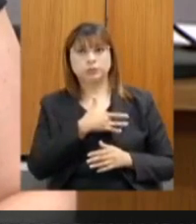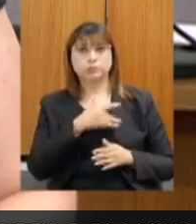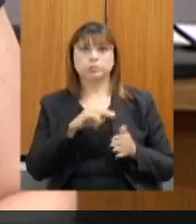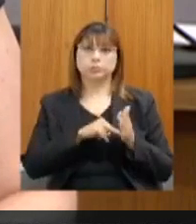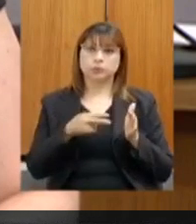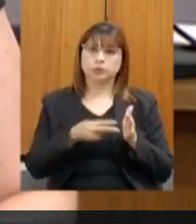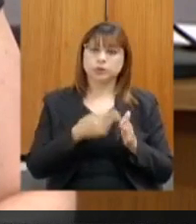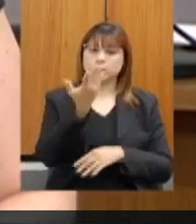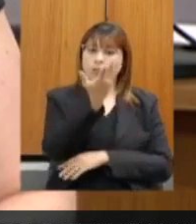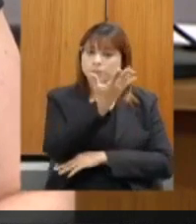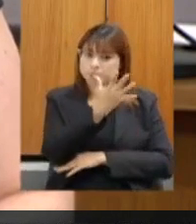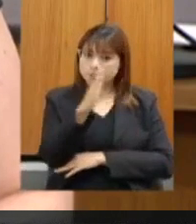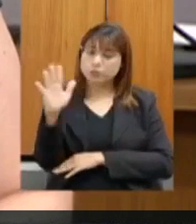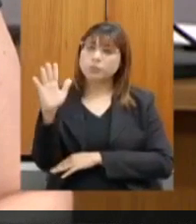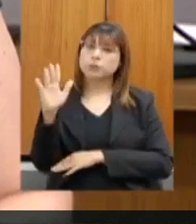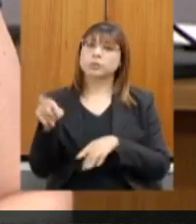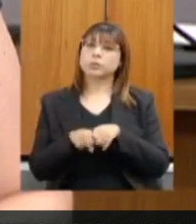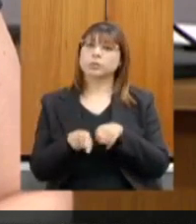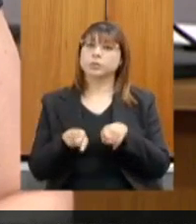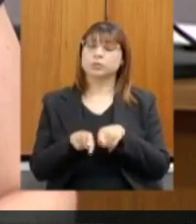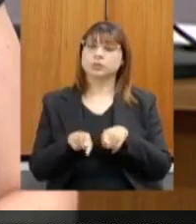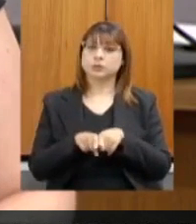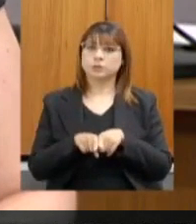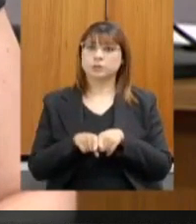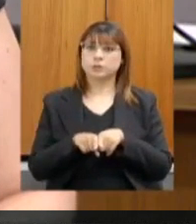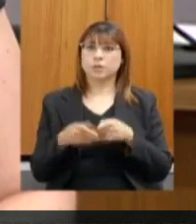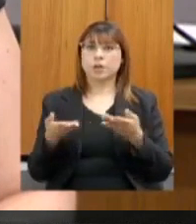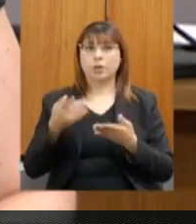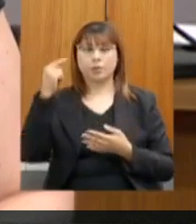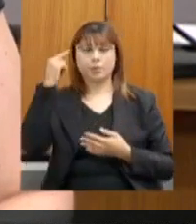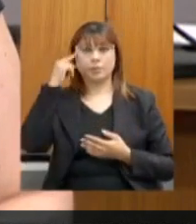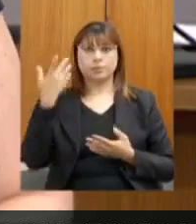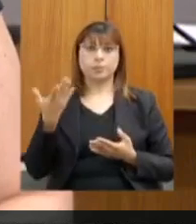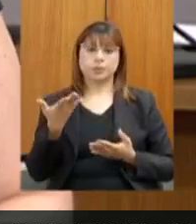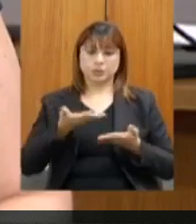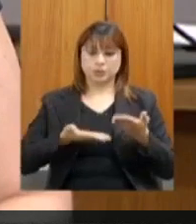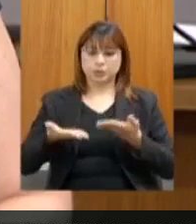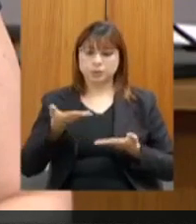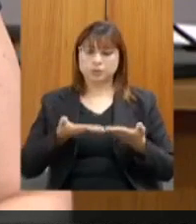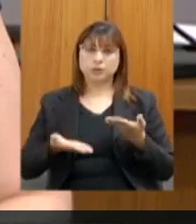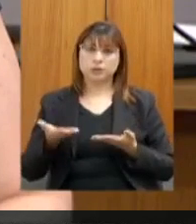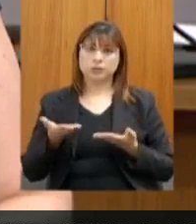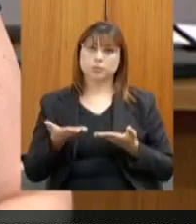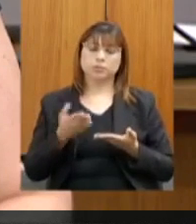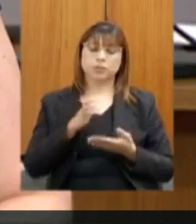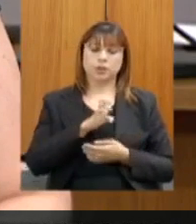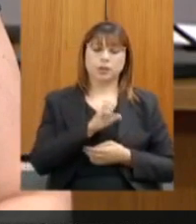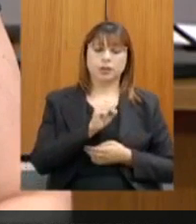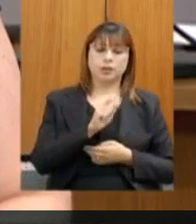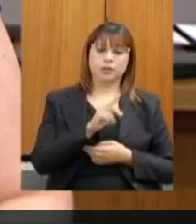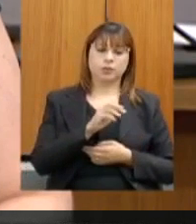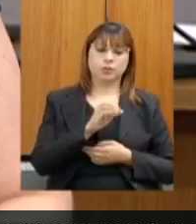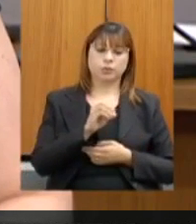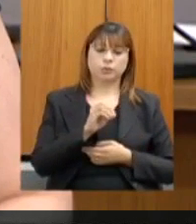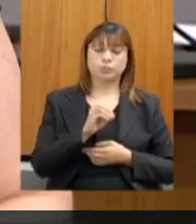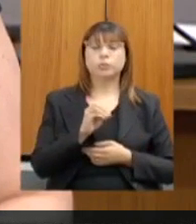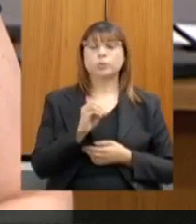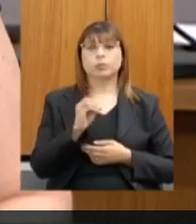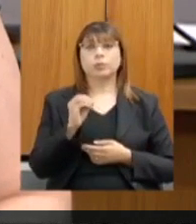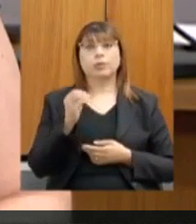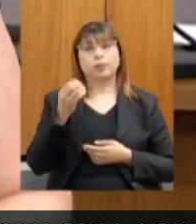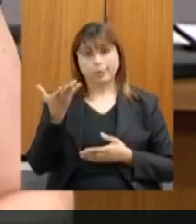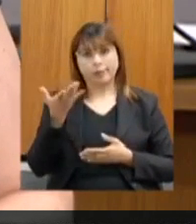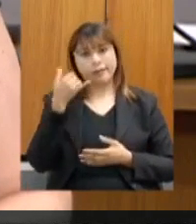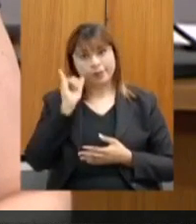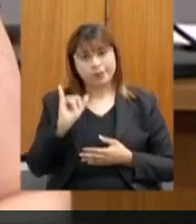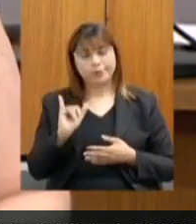ambiente, meio ambiente, nesse momento quando você trata o esgoto, você está deixando de poluir cursos d